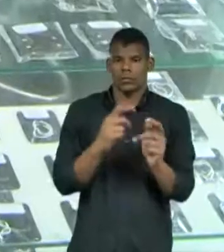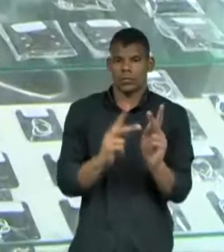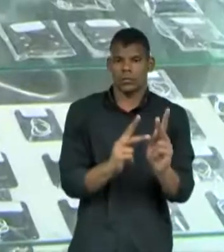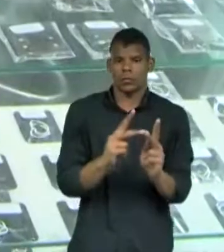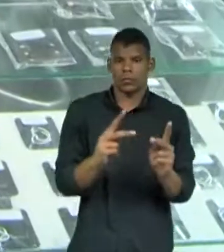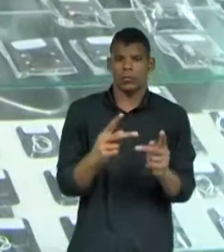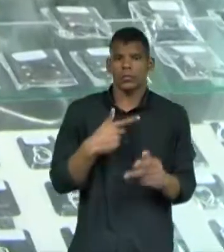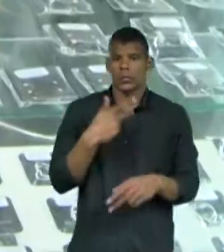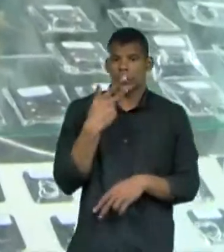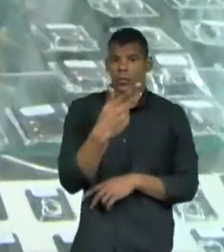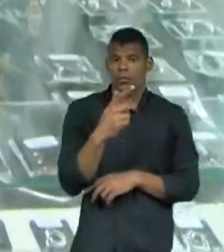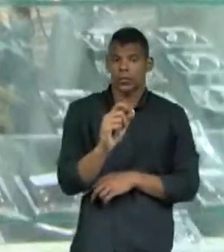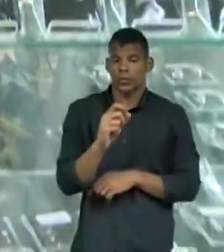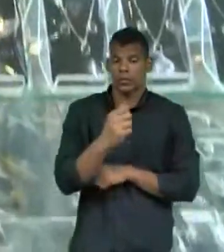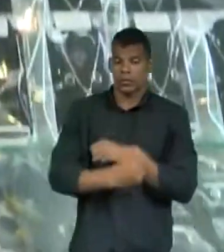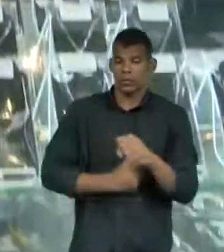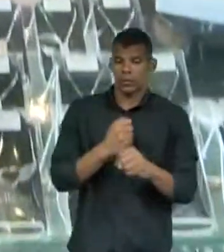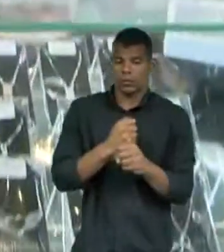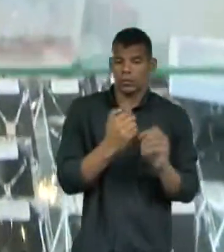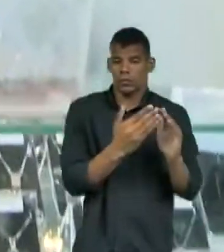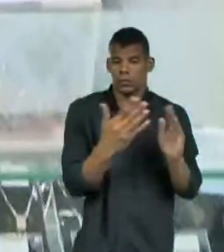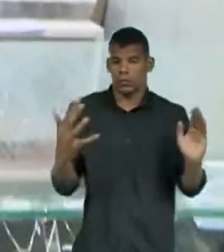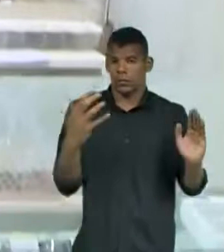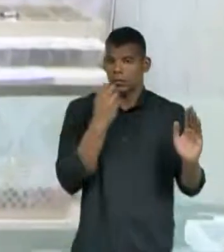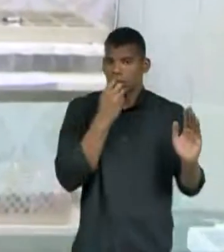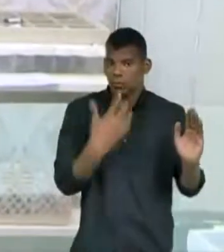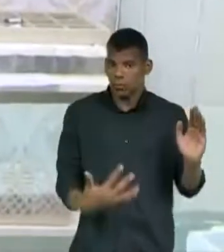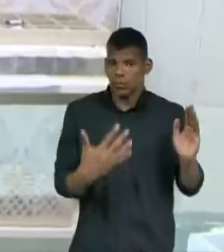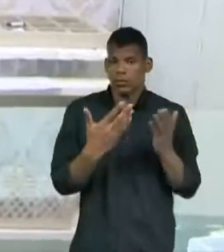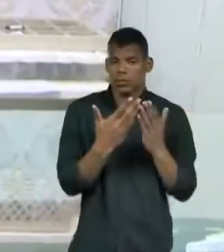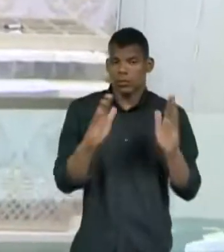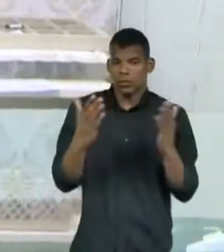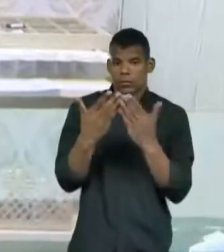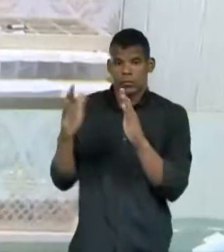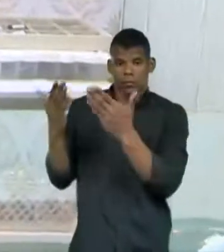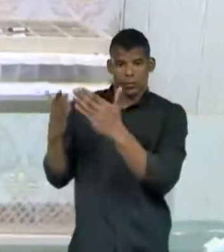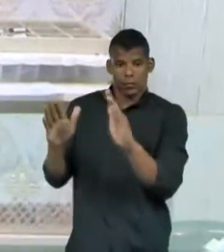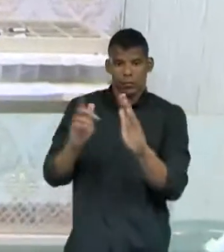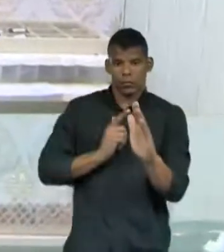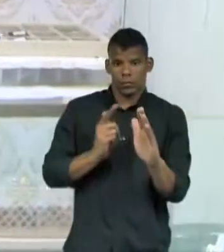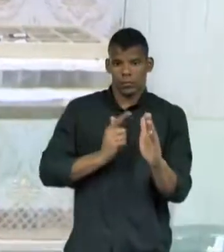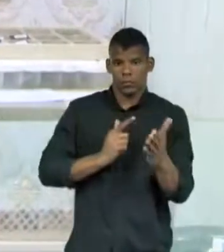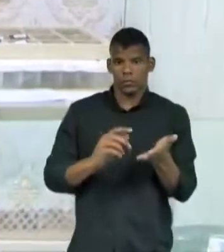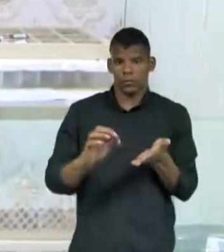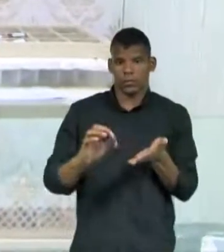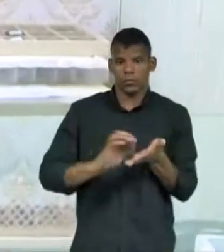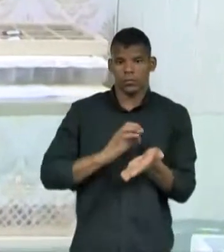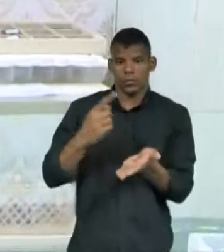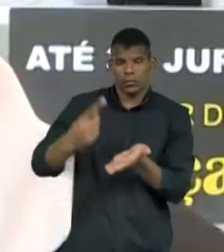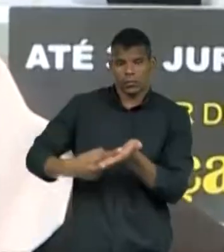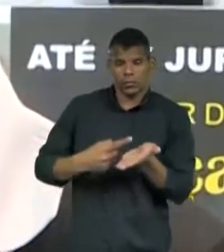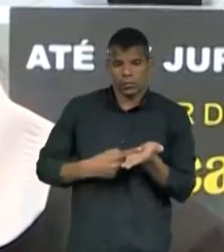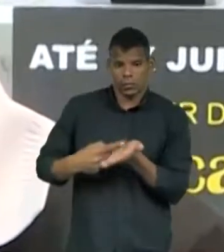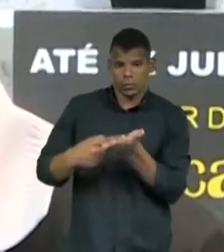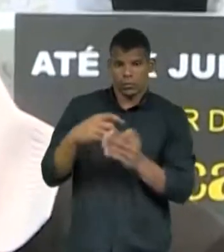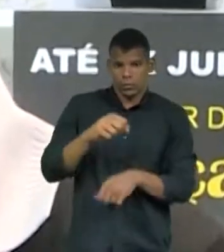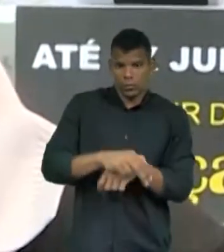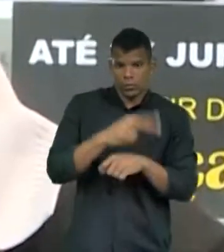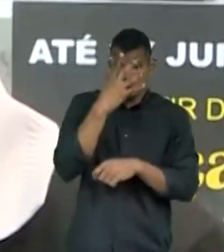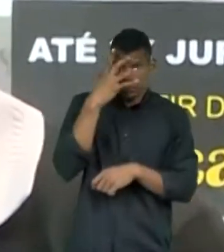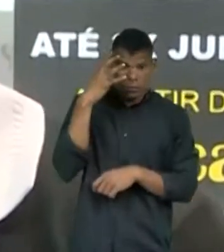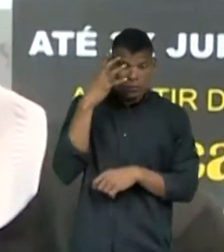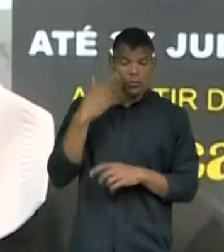Contratou mais funcionários, abriu outras unidades e apostou em propaganda para alavancar o negócio. Ele espera um